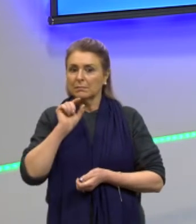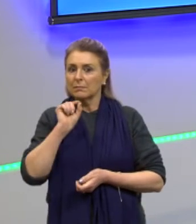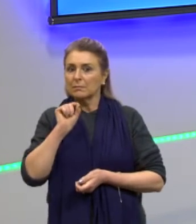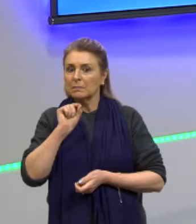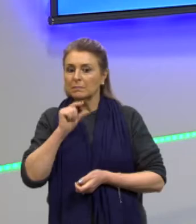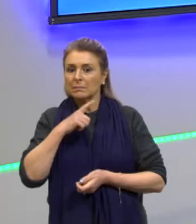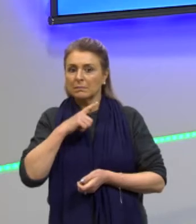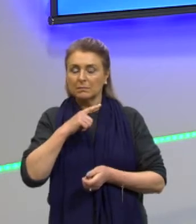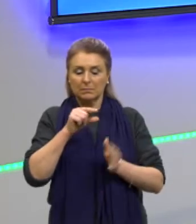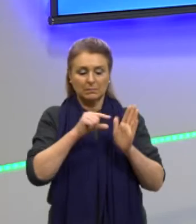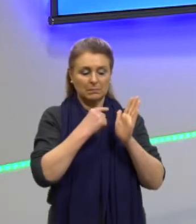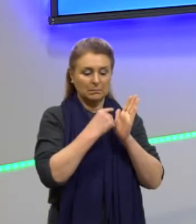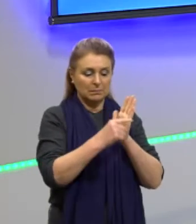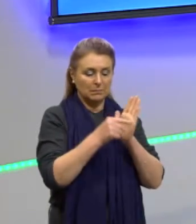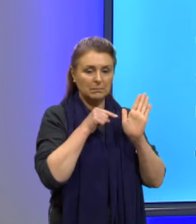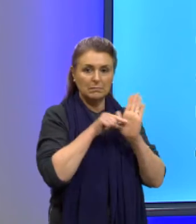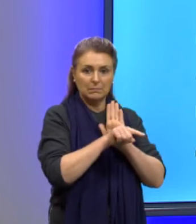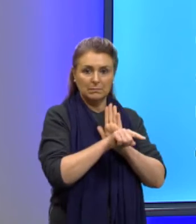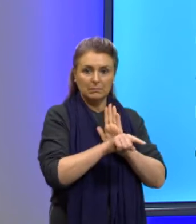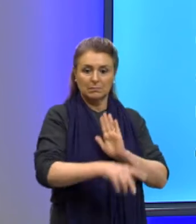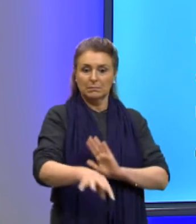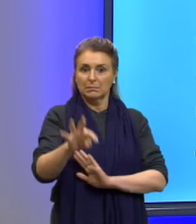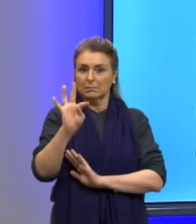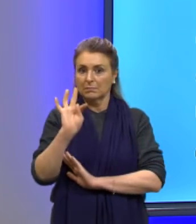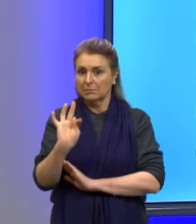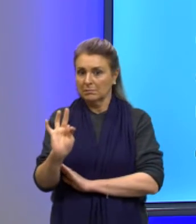está dito ali? Que o T, esse T